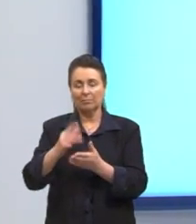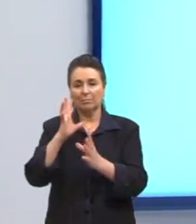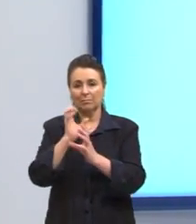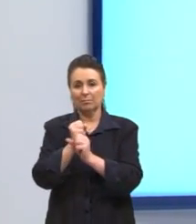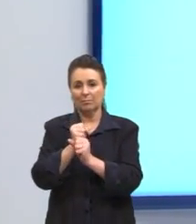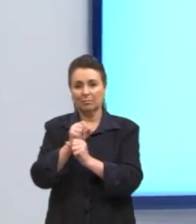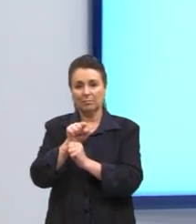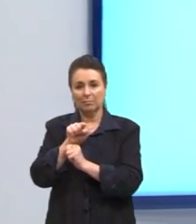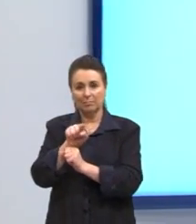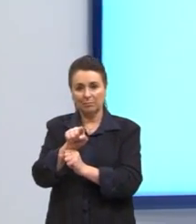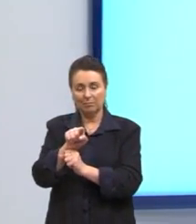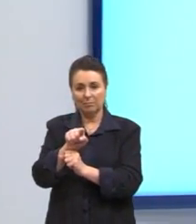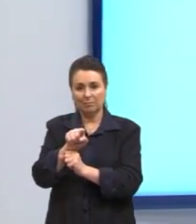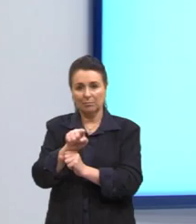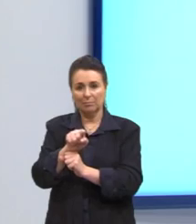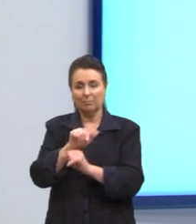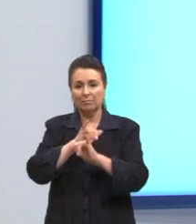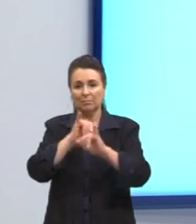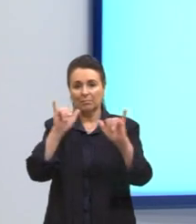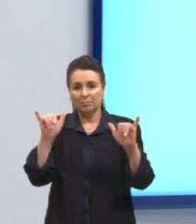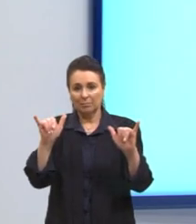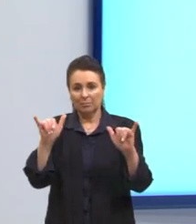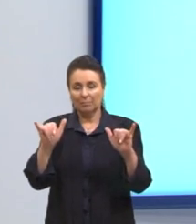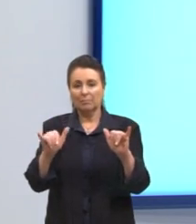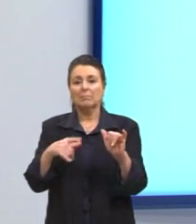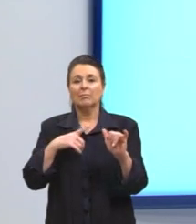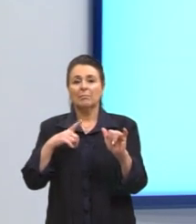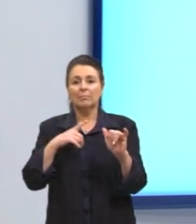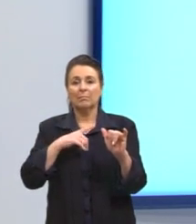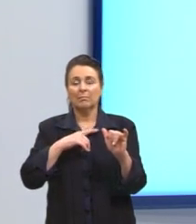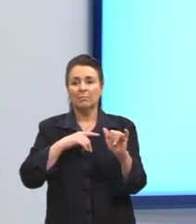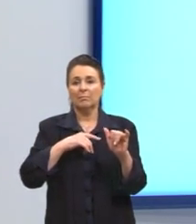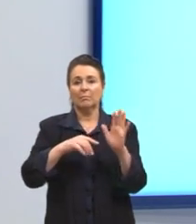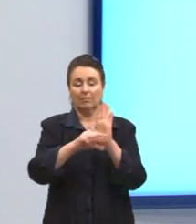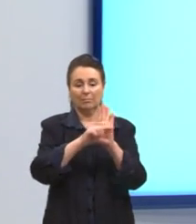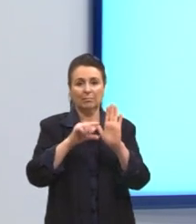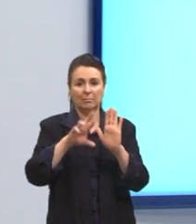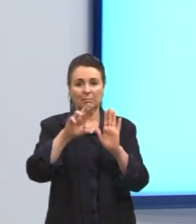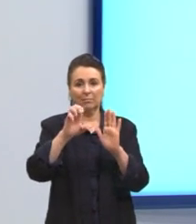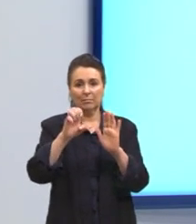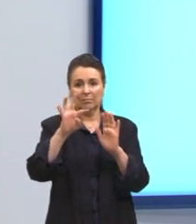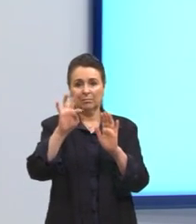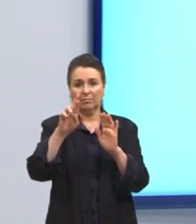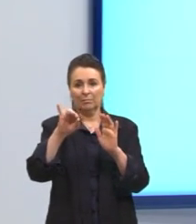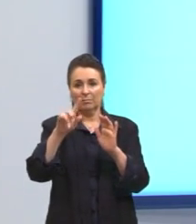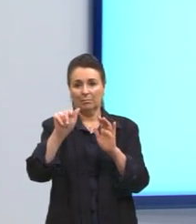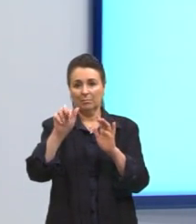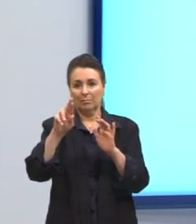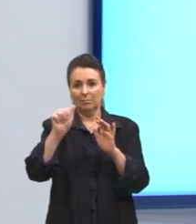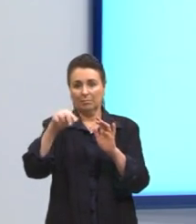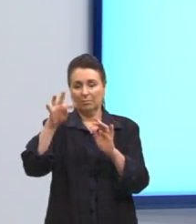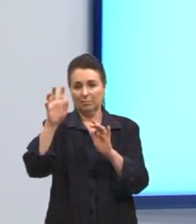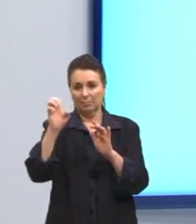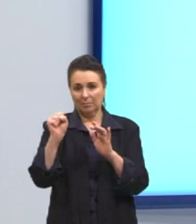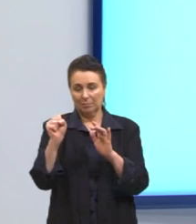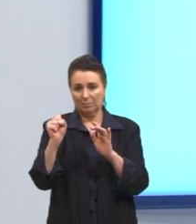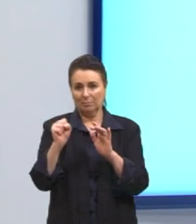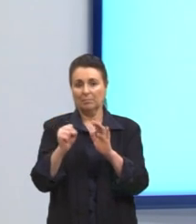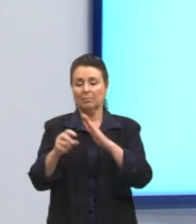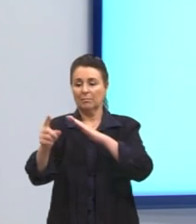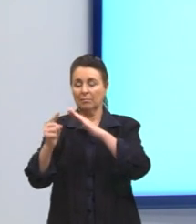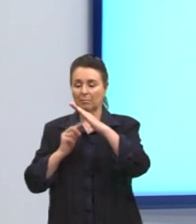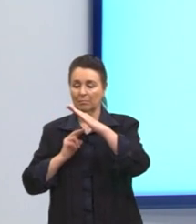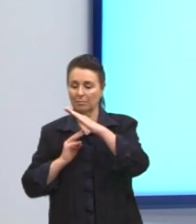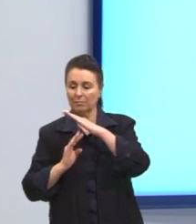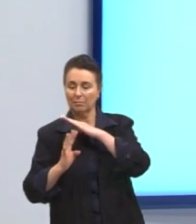introdução nota mil diz o seguinte, em sua obra Os Retirantes, abre aspas, Os Retirantes, fecha aspas,